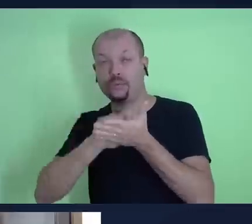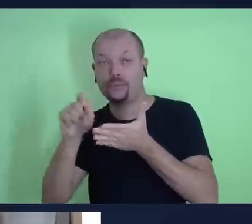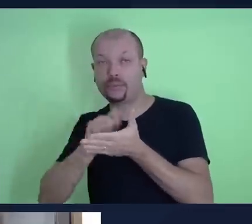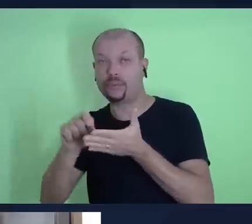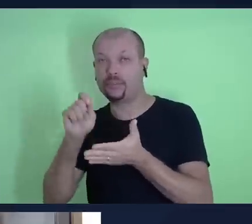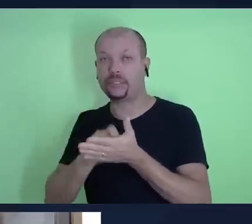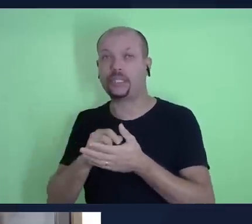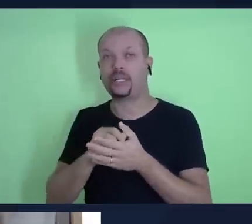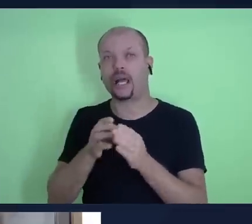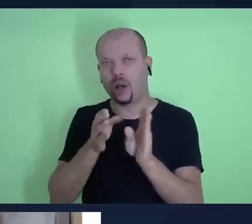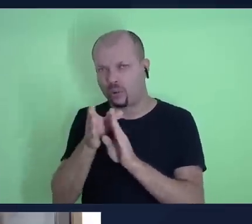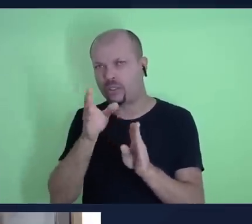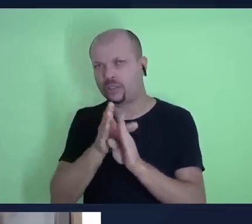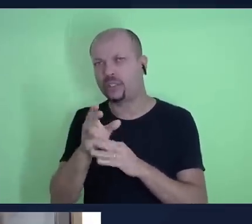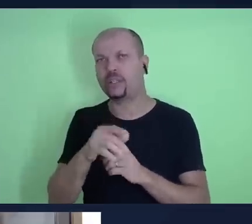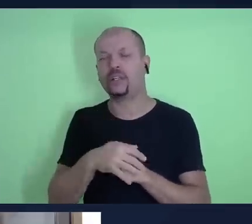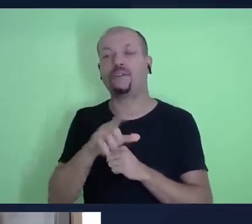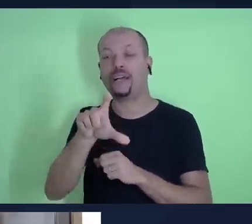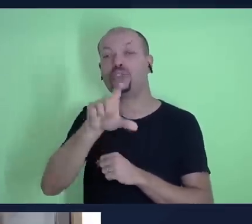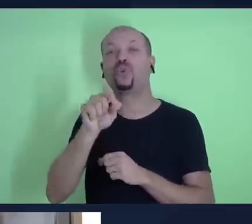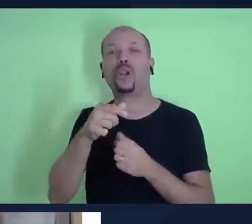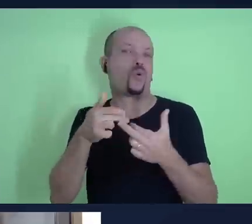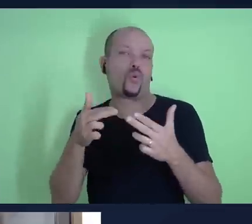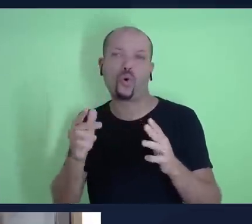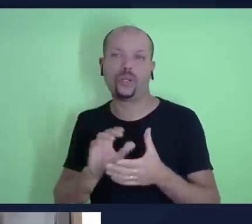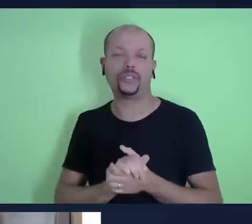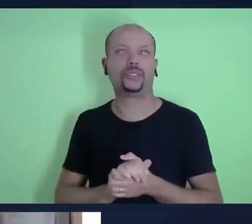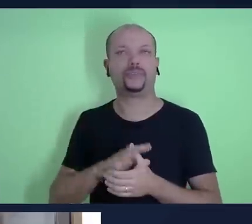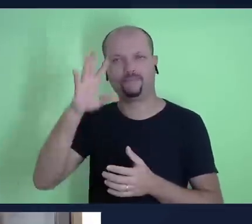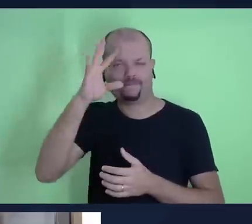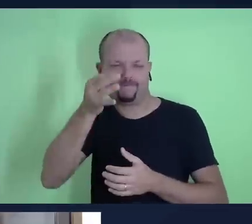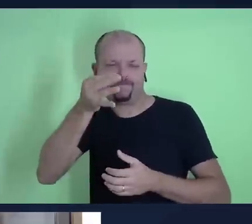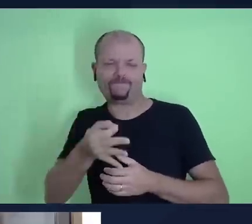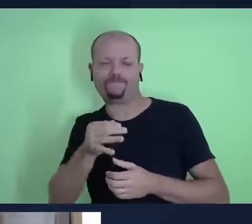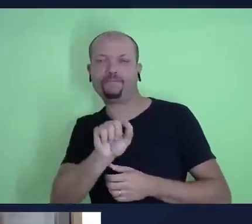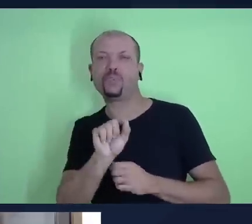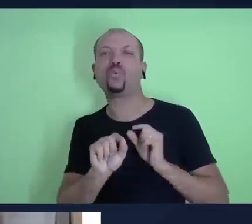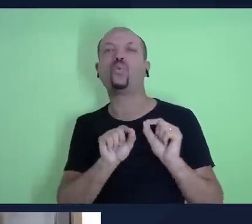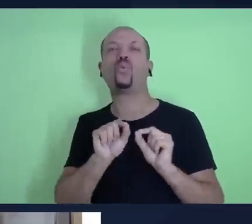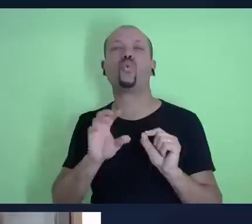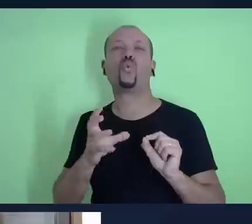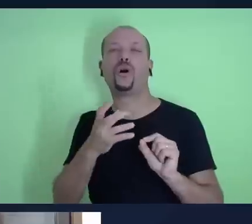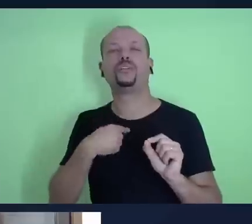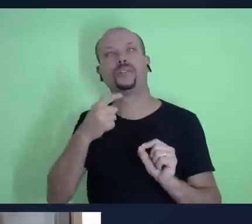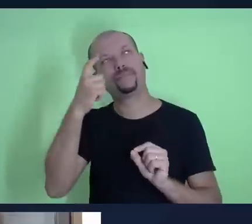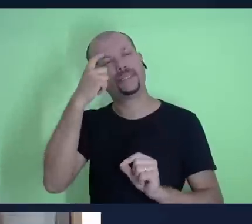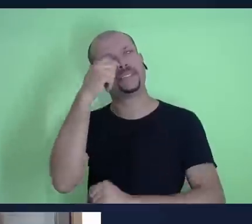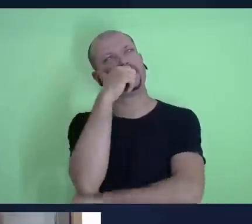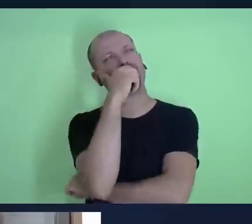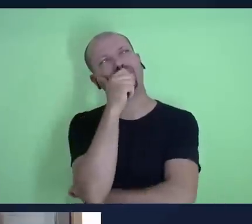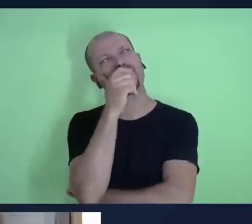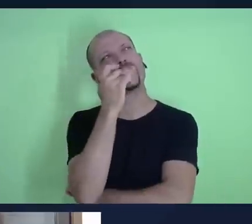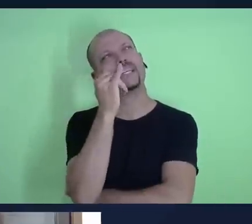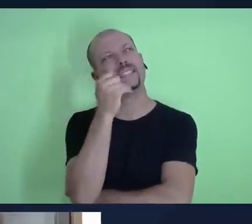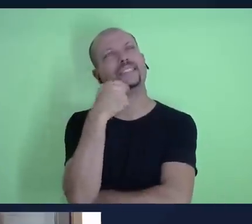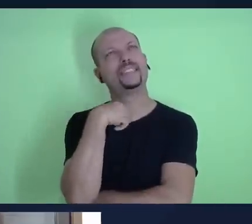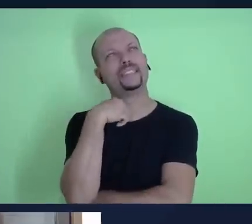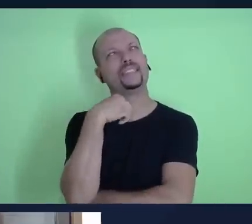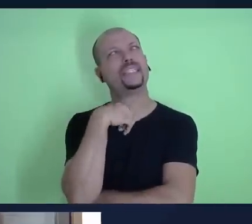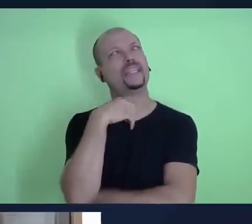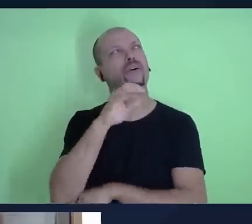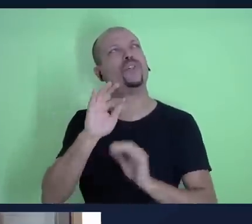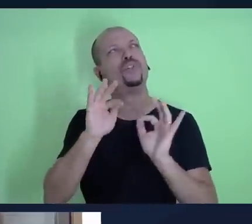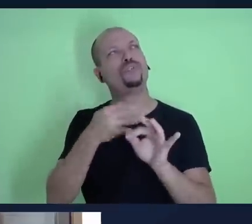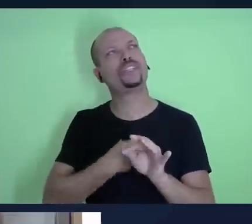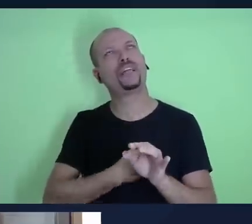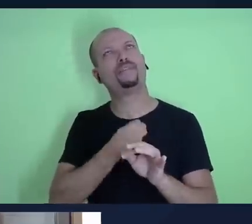vá tomar alguma decisão, enfim, que a gente pense assim, puxa, se eu estivesse no fim da vida olhando